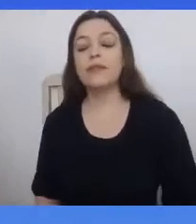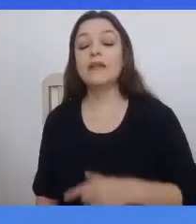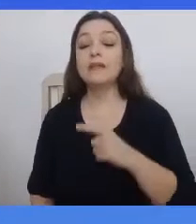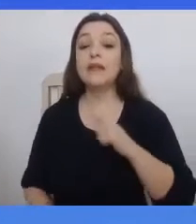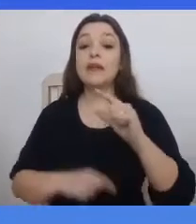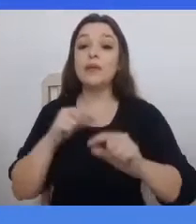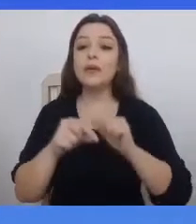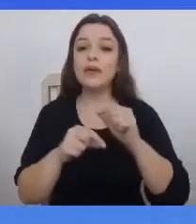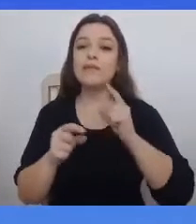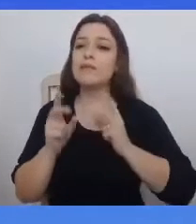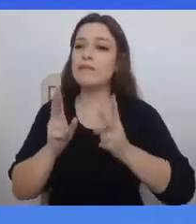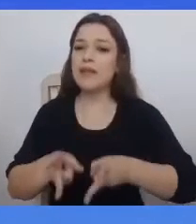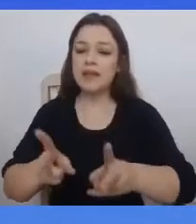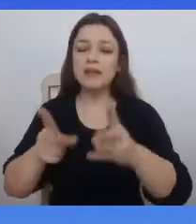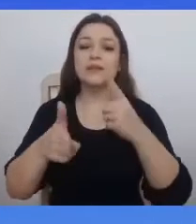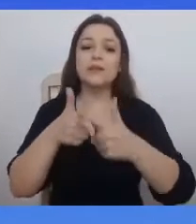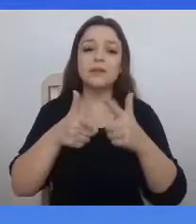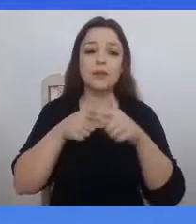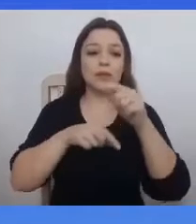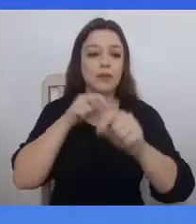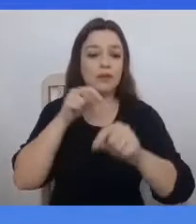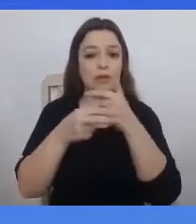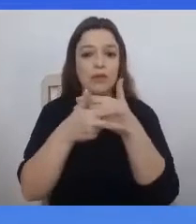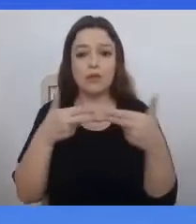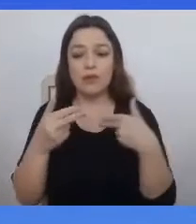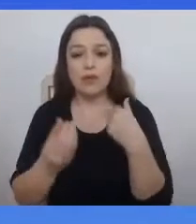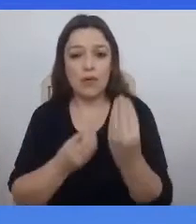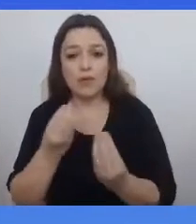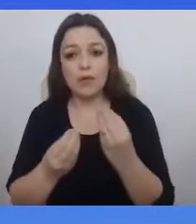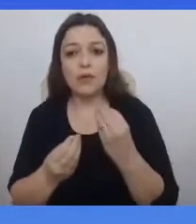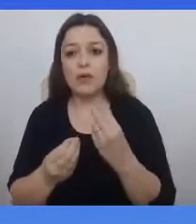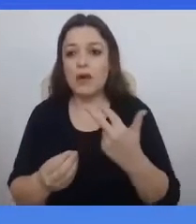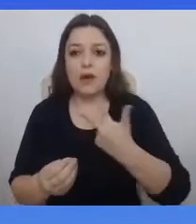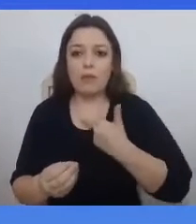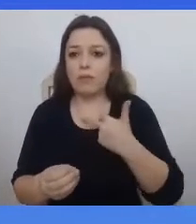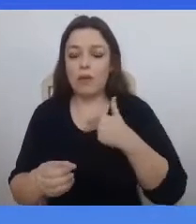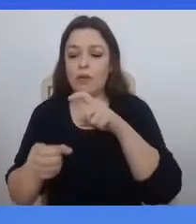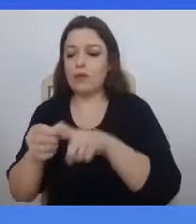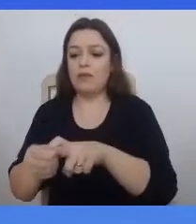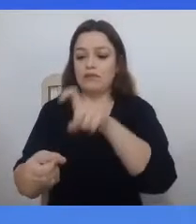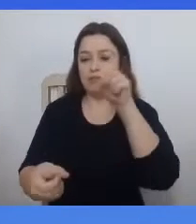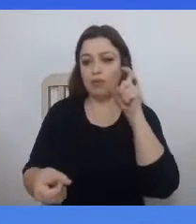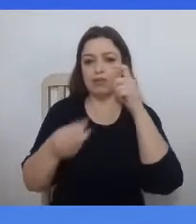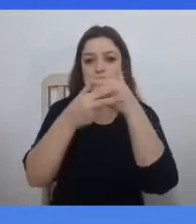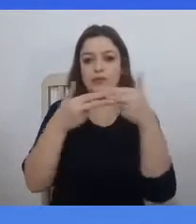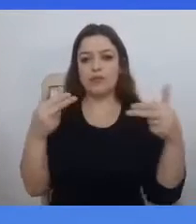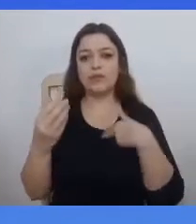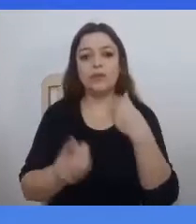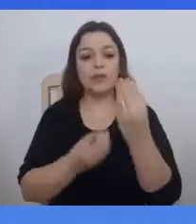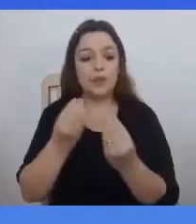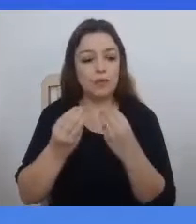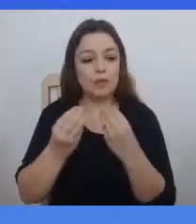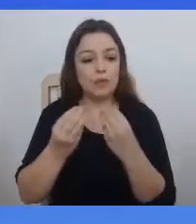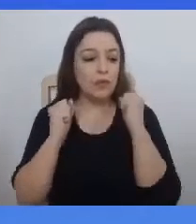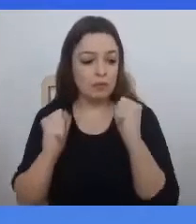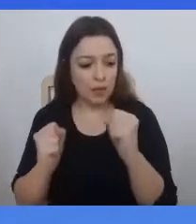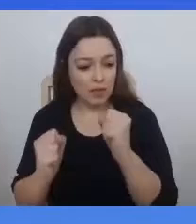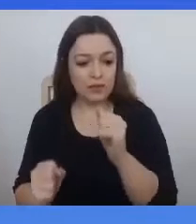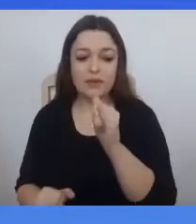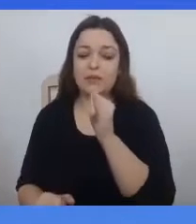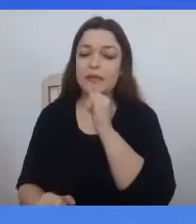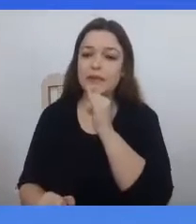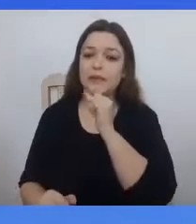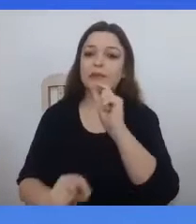podem se desprender em nenhum momento do seu presente, sempre temos os pés fincados no presente, mas me permitam,